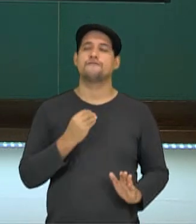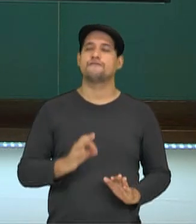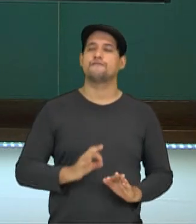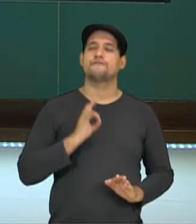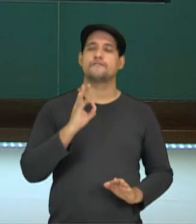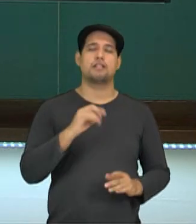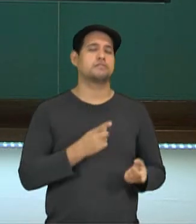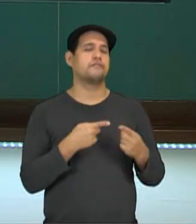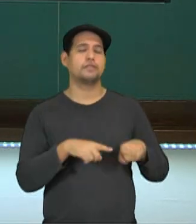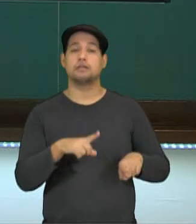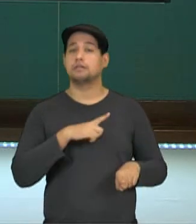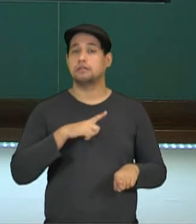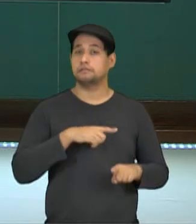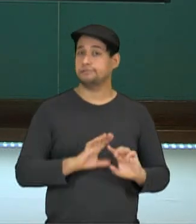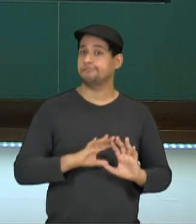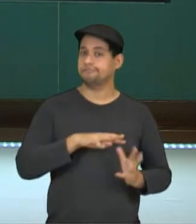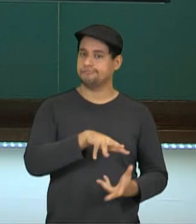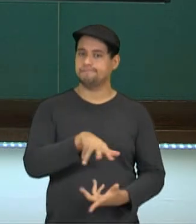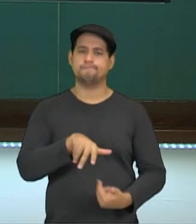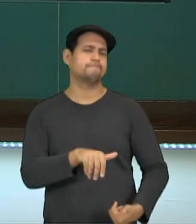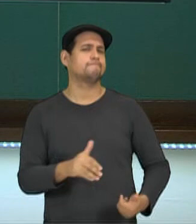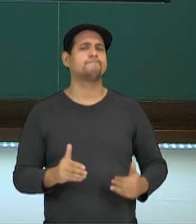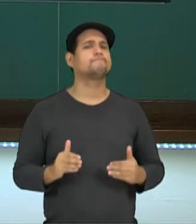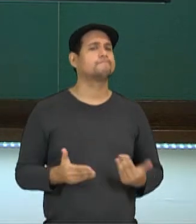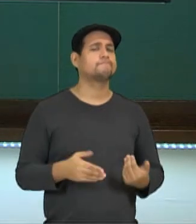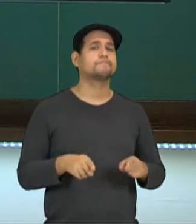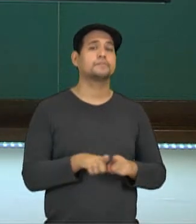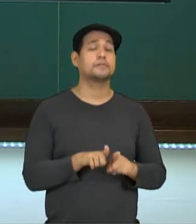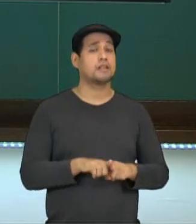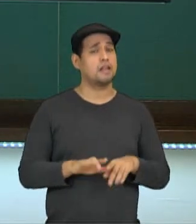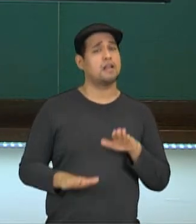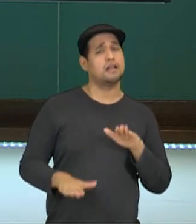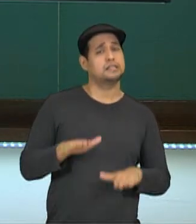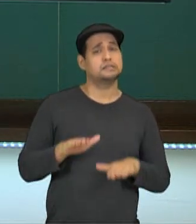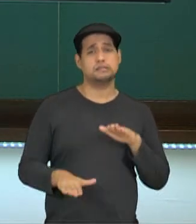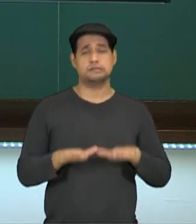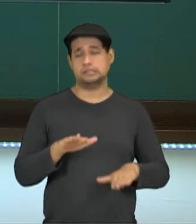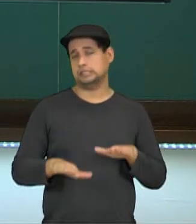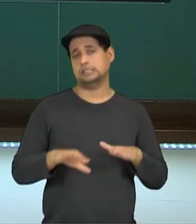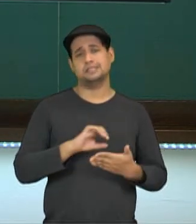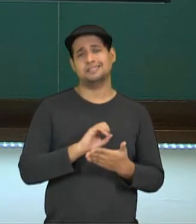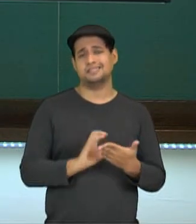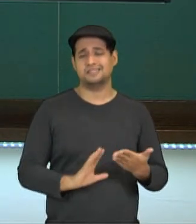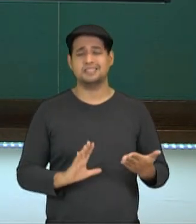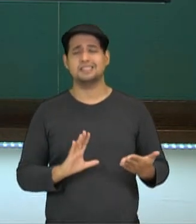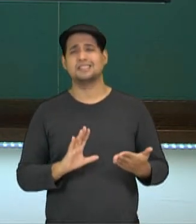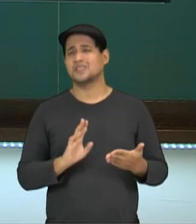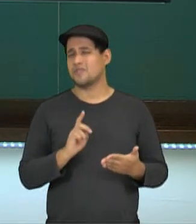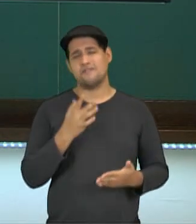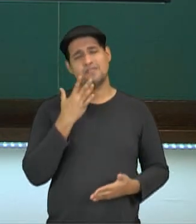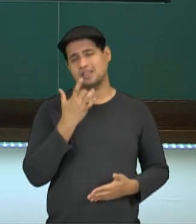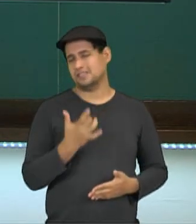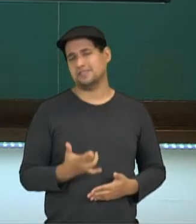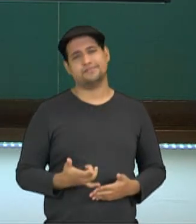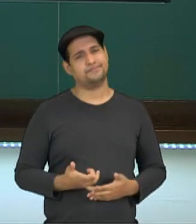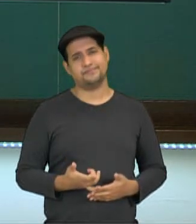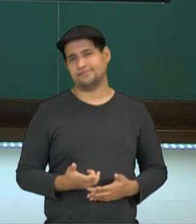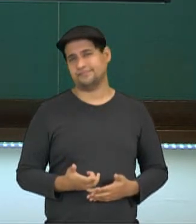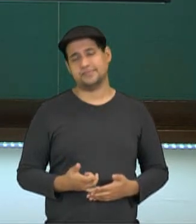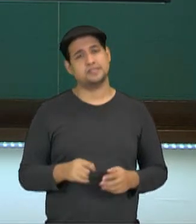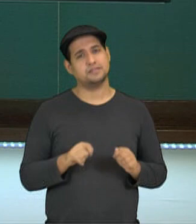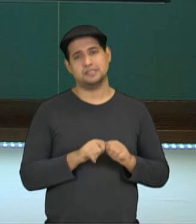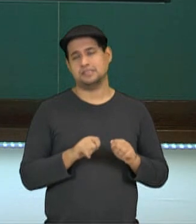desafios do mundo contemporâneo. Então, aqui, às vezes uma tarefa pode não ser uma tarefa fácil da gente